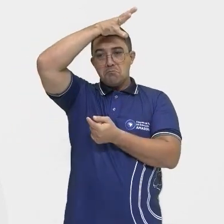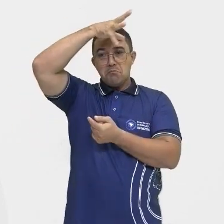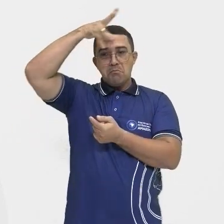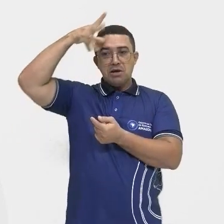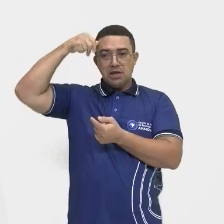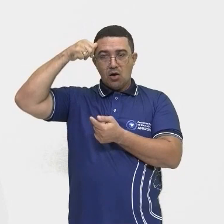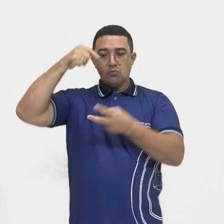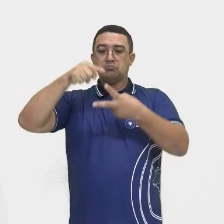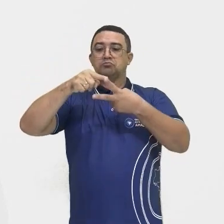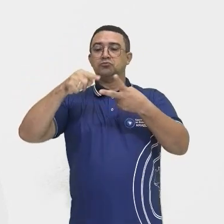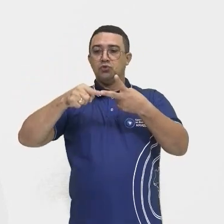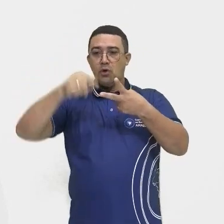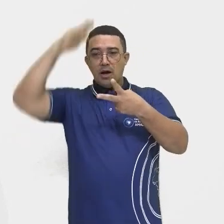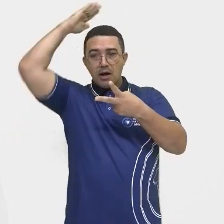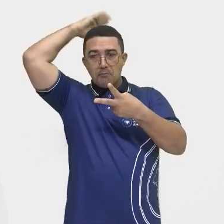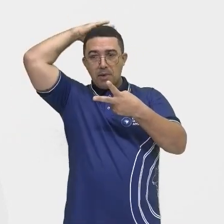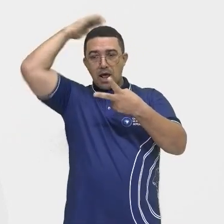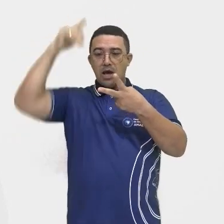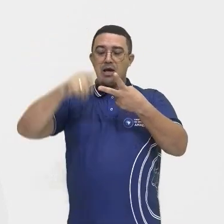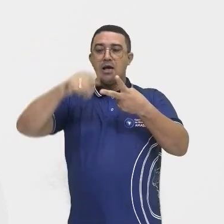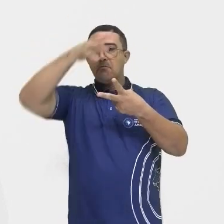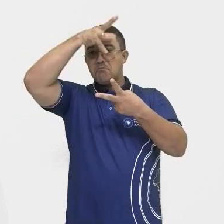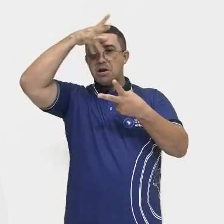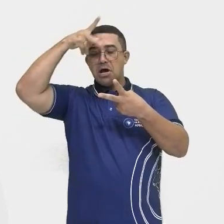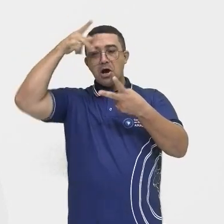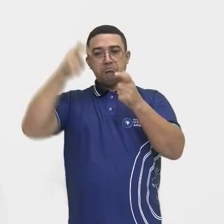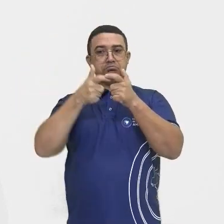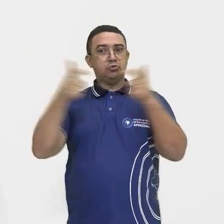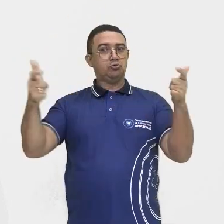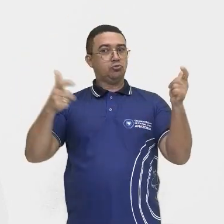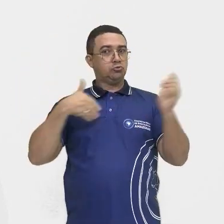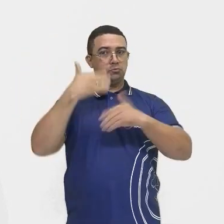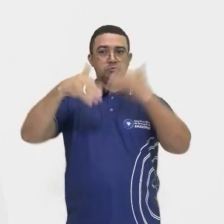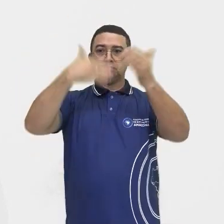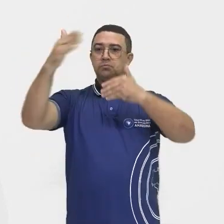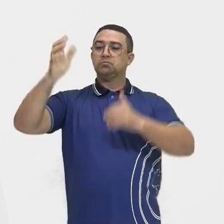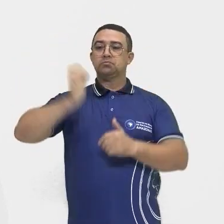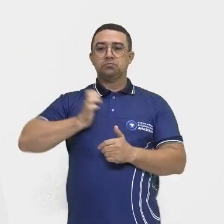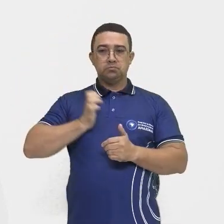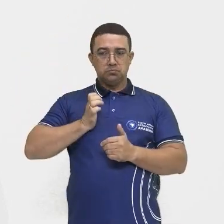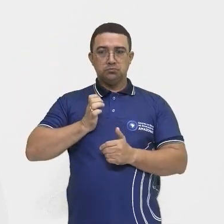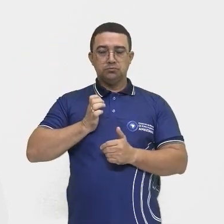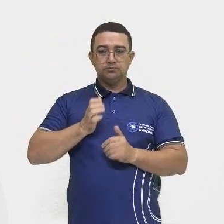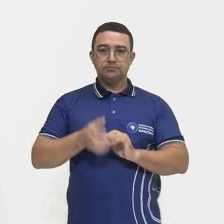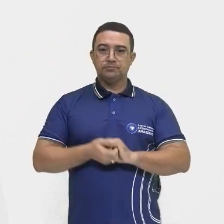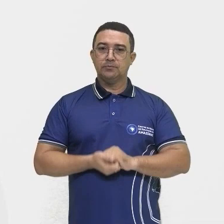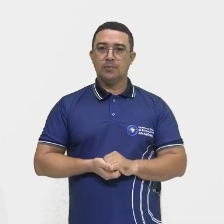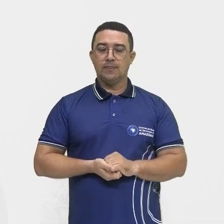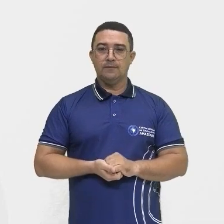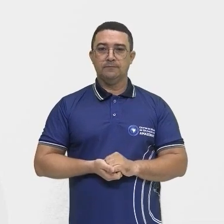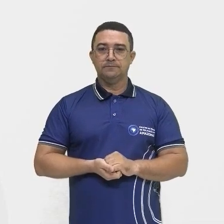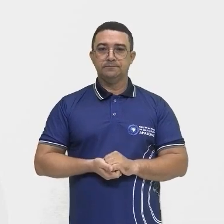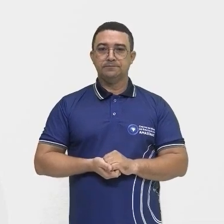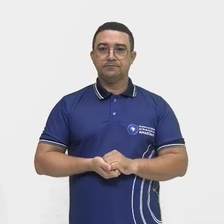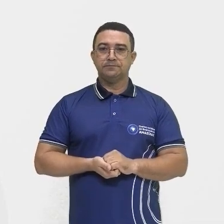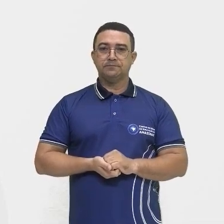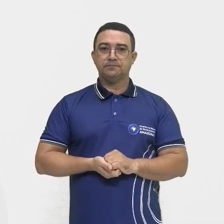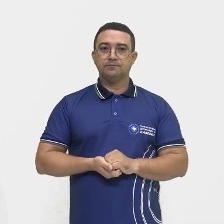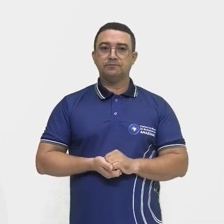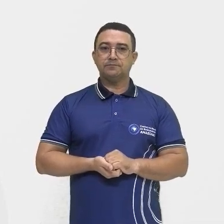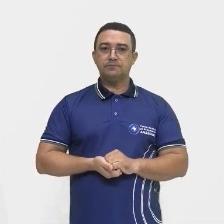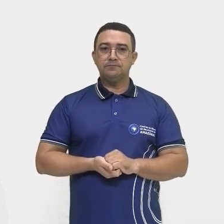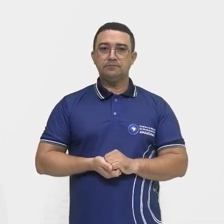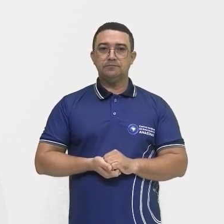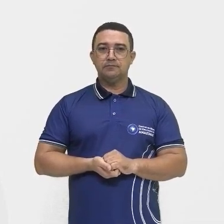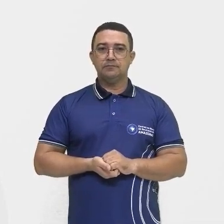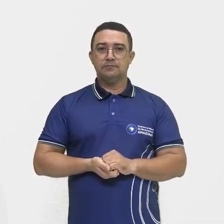desenvolvimento, inclusive se tornando aí a capital tanto do Amazonas, quanto aí do Pará. Aí